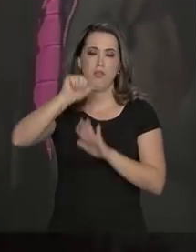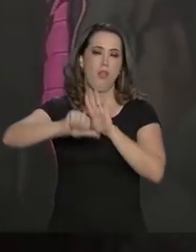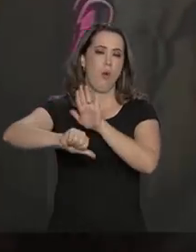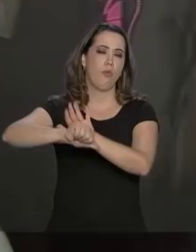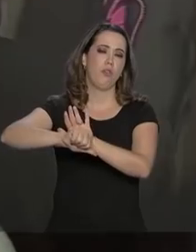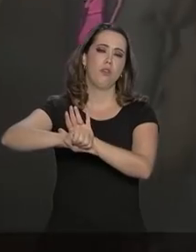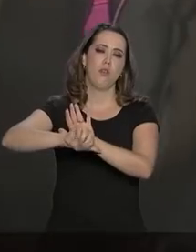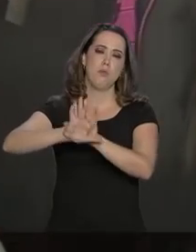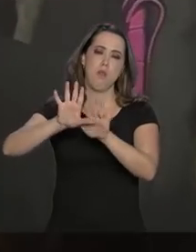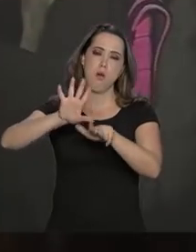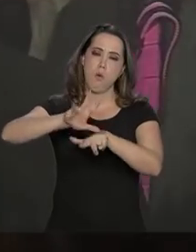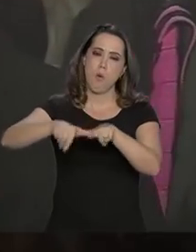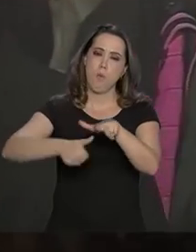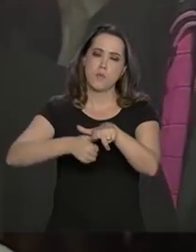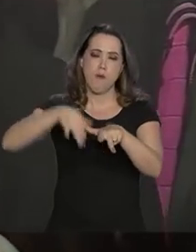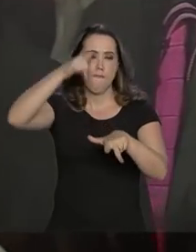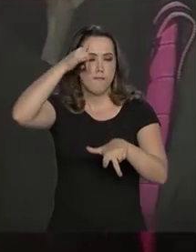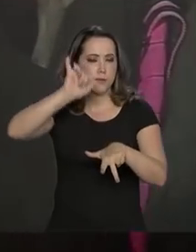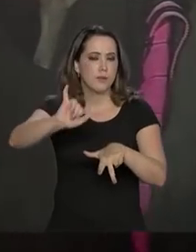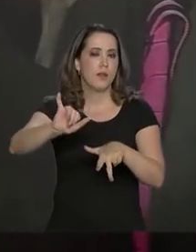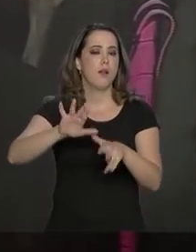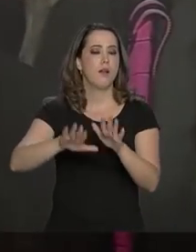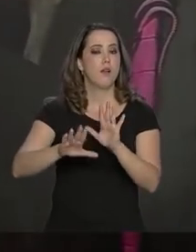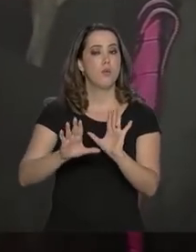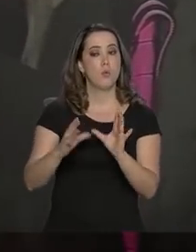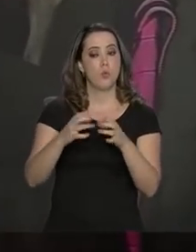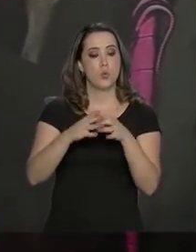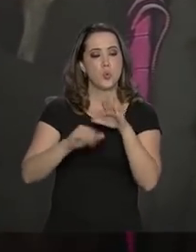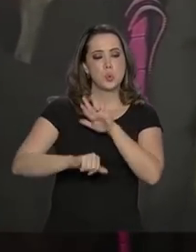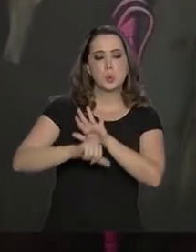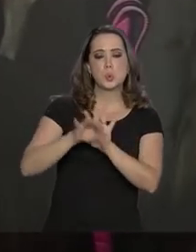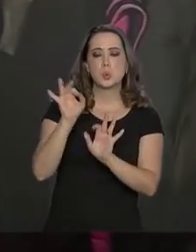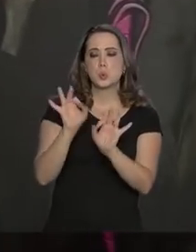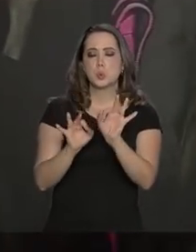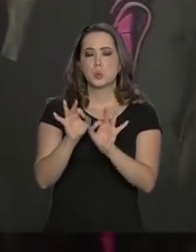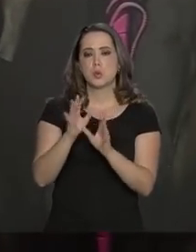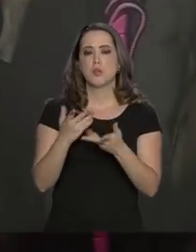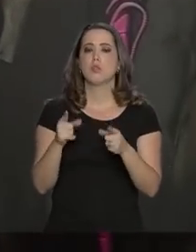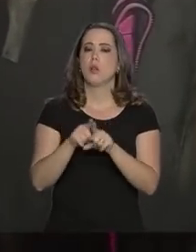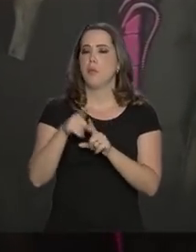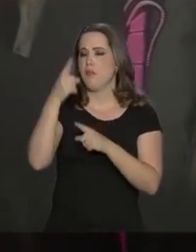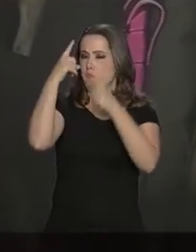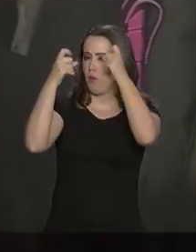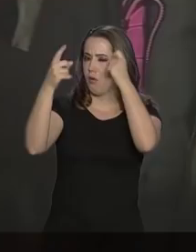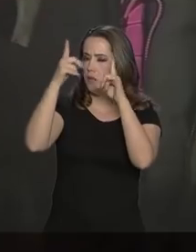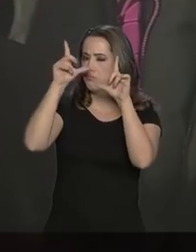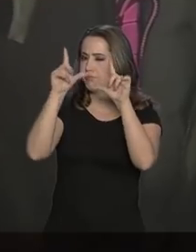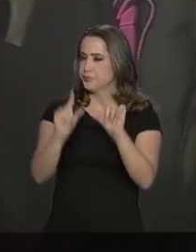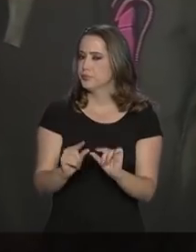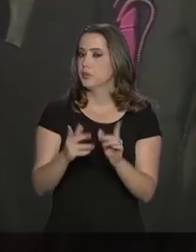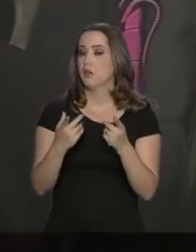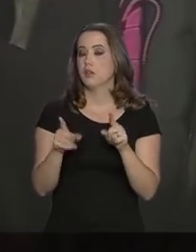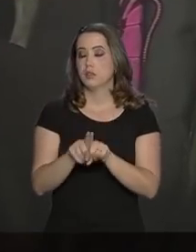contra a corrupção, contra o crime organizado, contra o crime violento. Tudo isso, além de